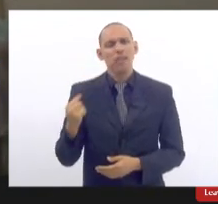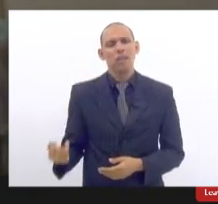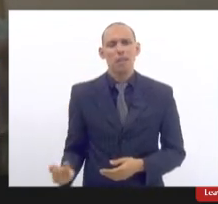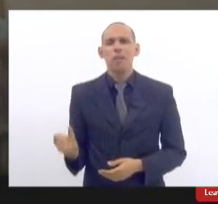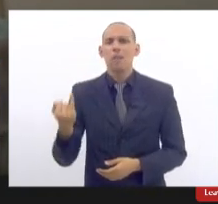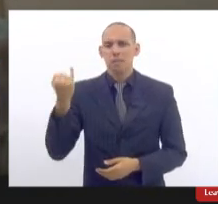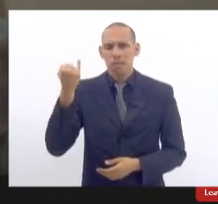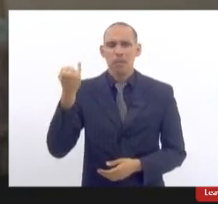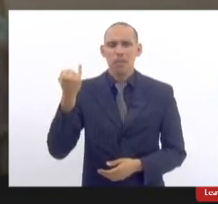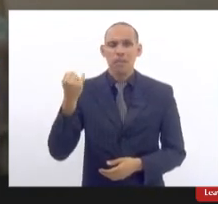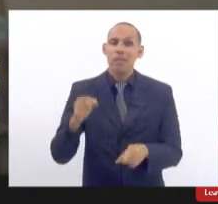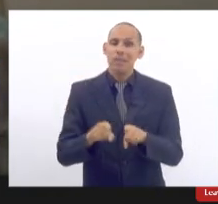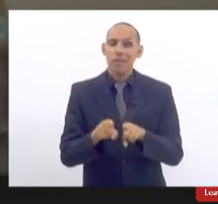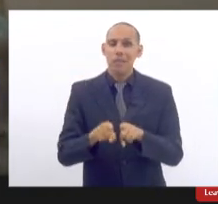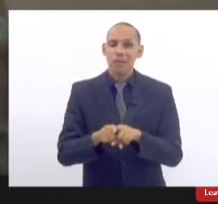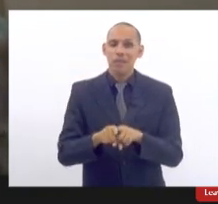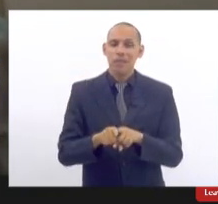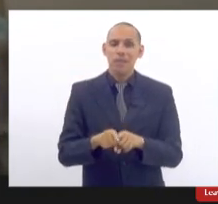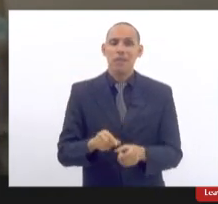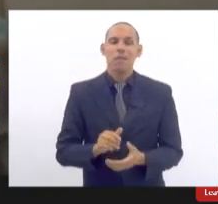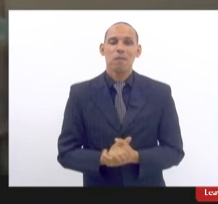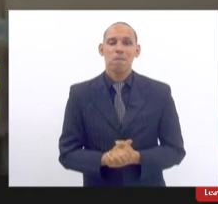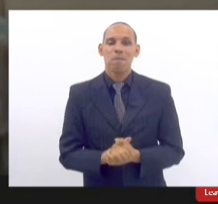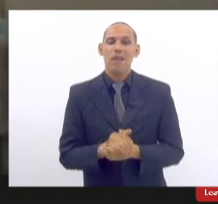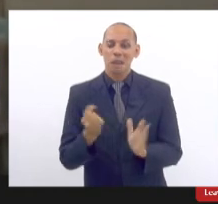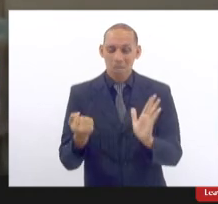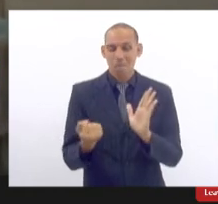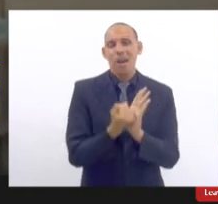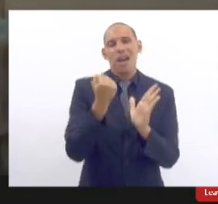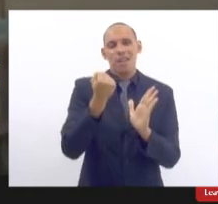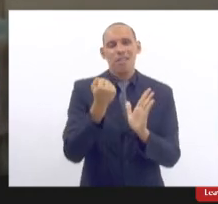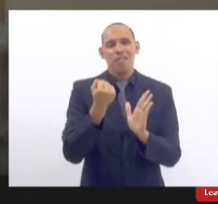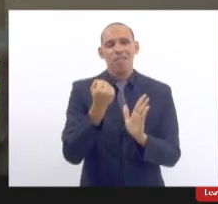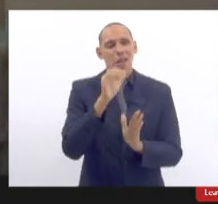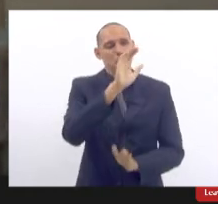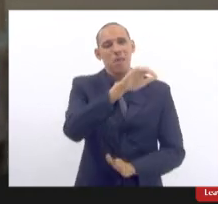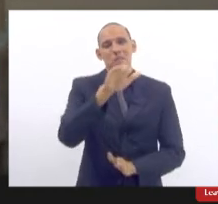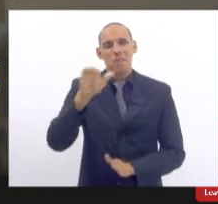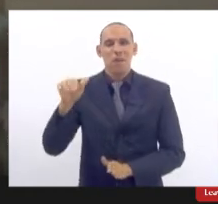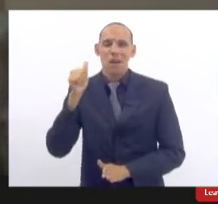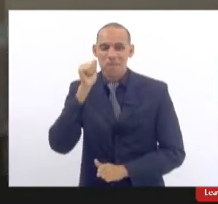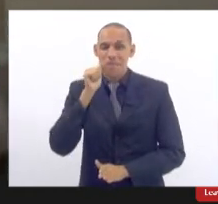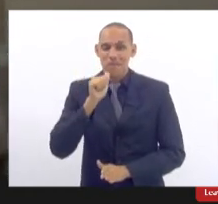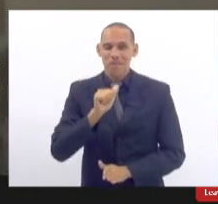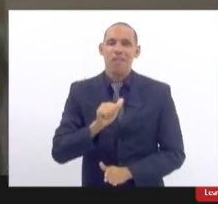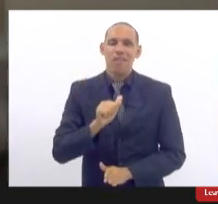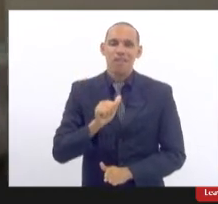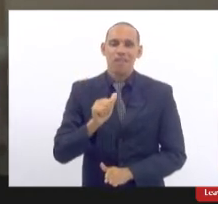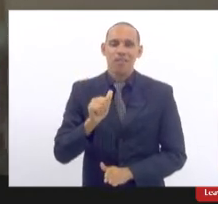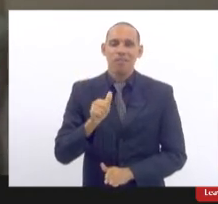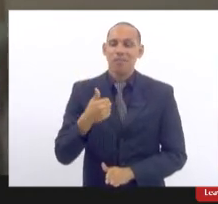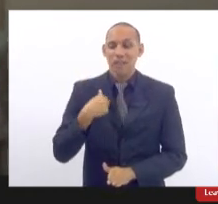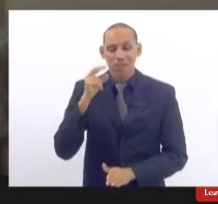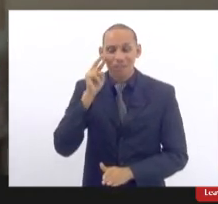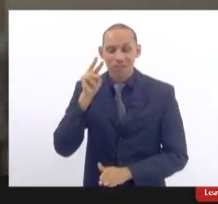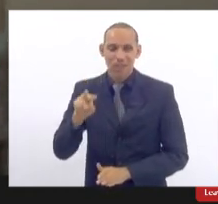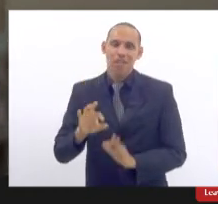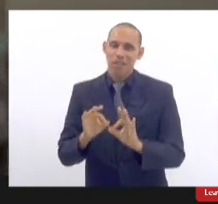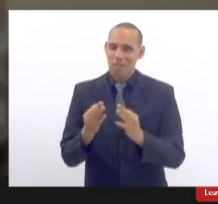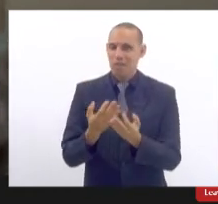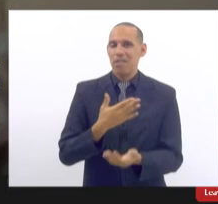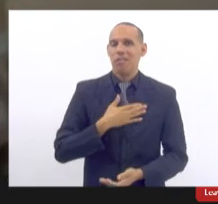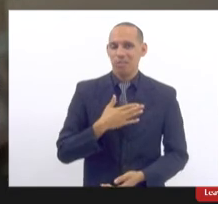e a marca que isso deixa nas mulheres né por experiência de vida da minha família